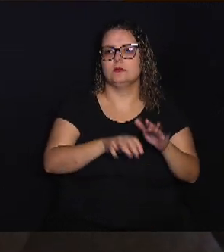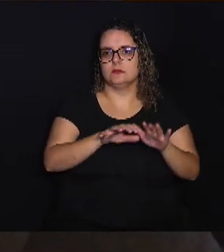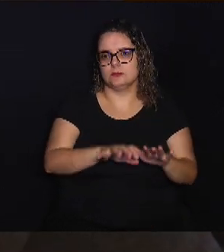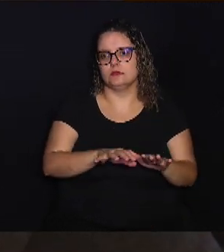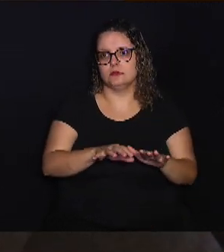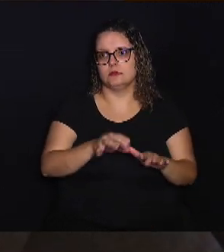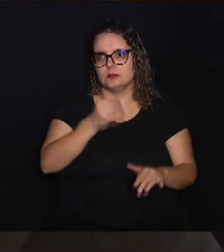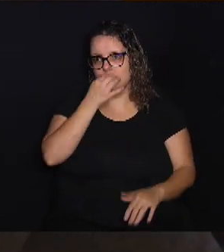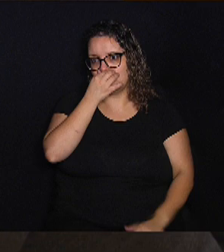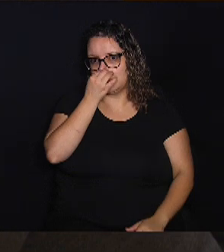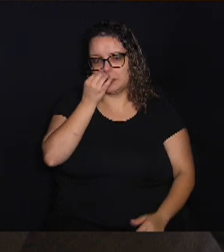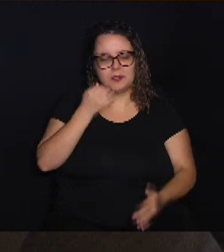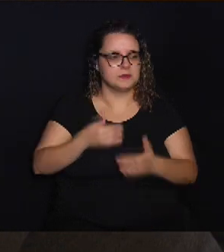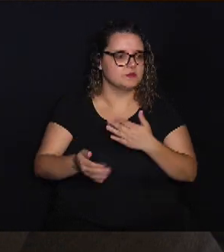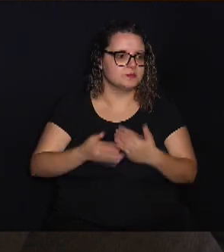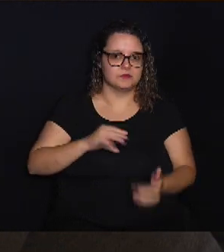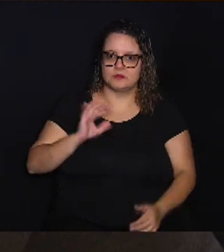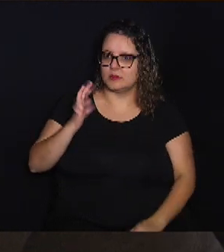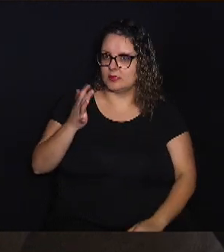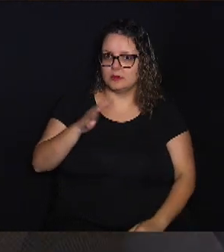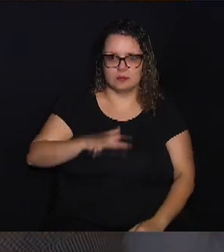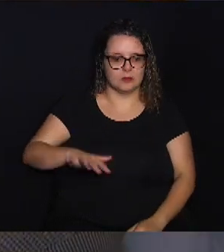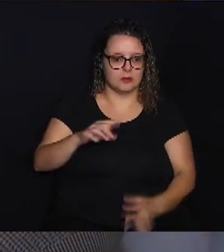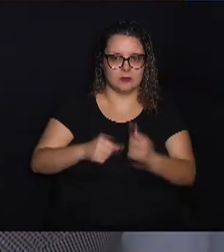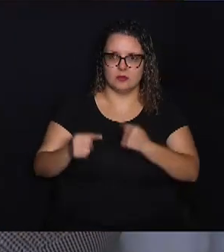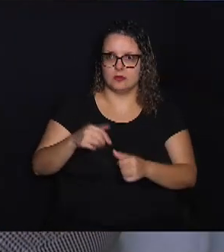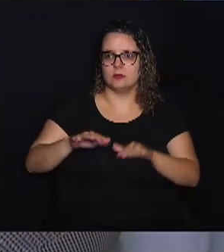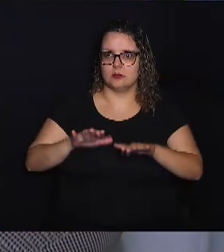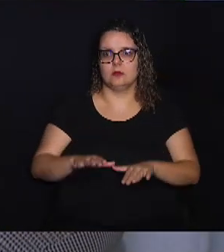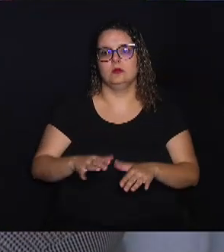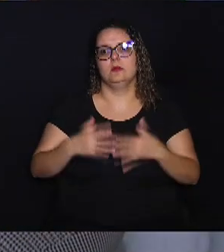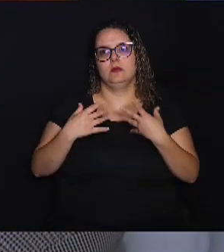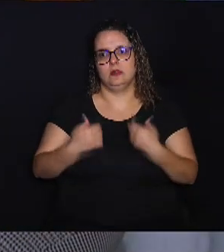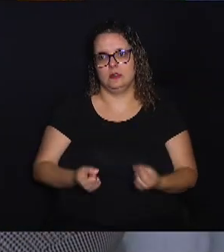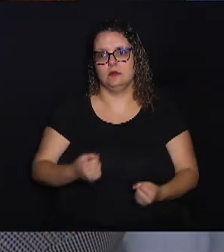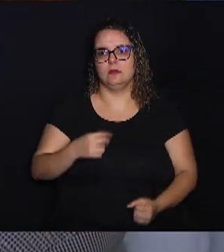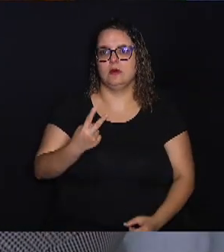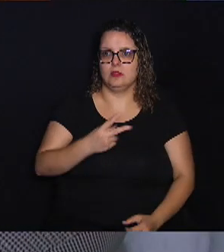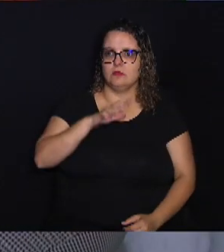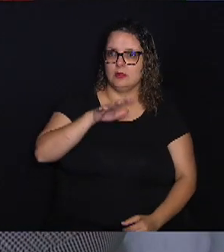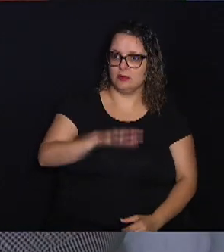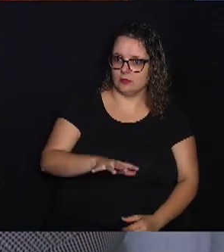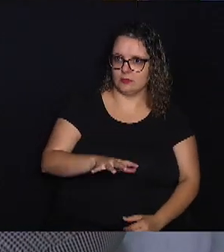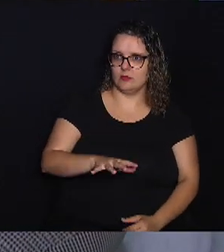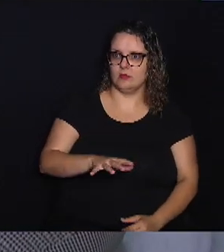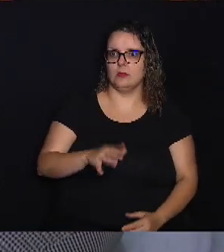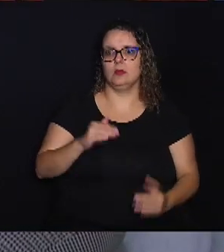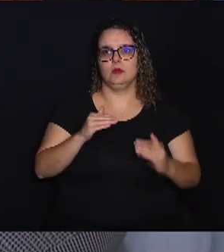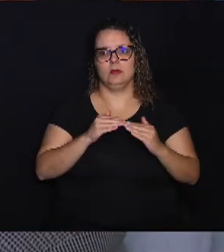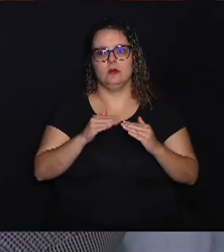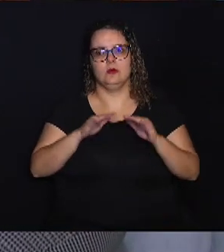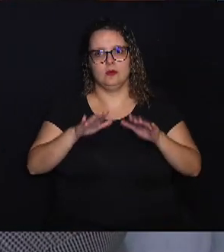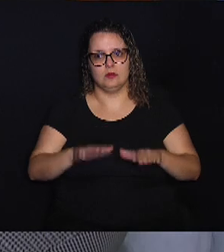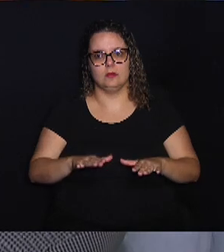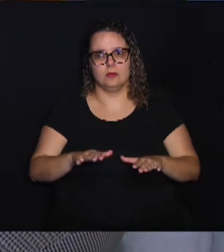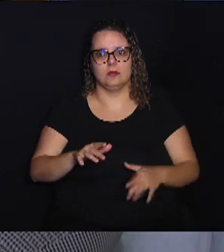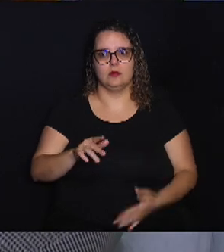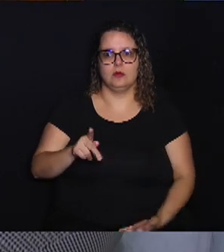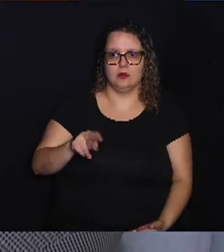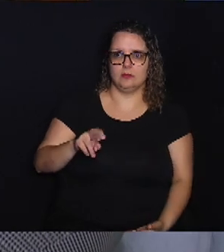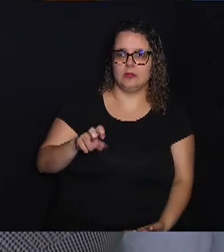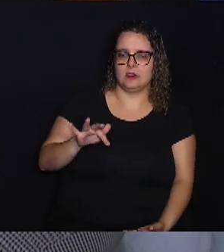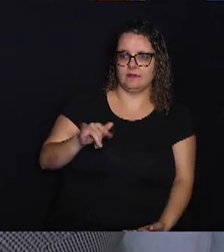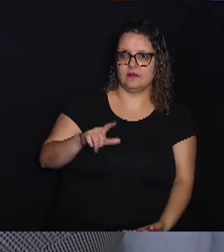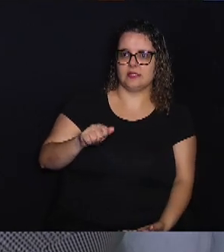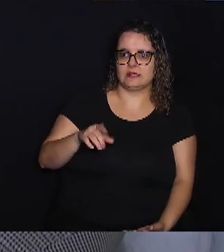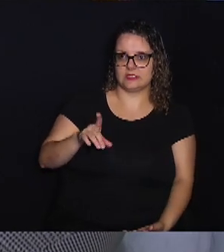independente do que aconteça no cenário econômico, você vai receber aquele valor que você acordou prefixadamente. Vamos